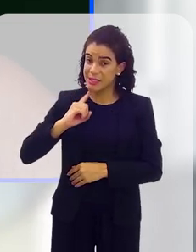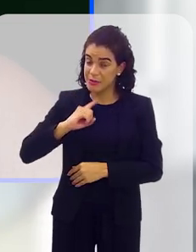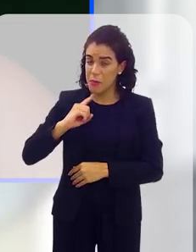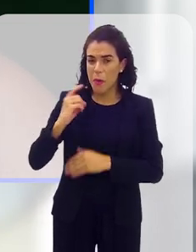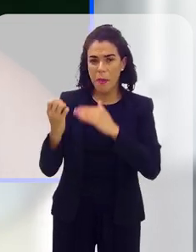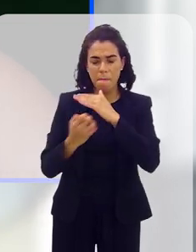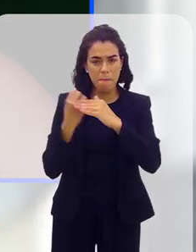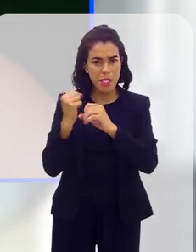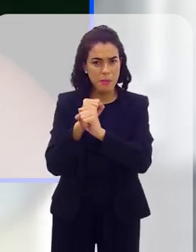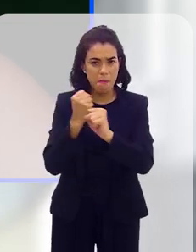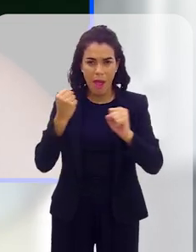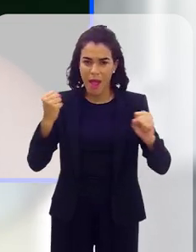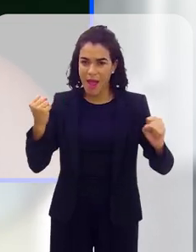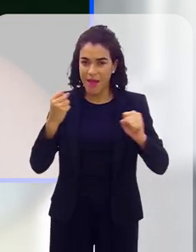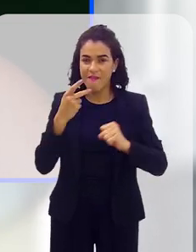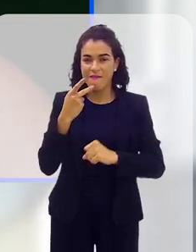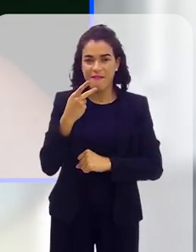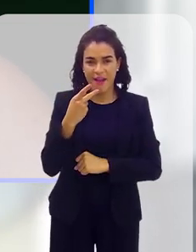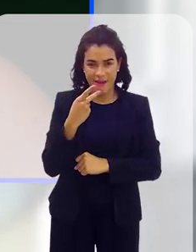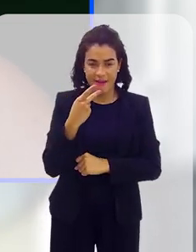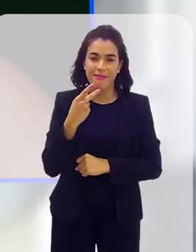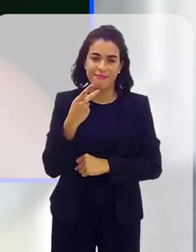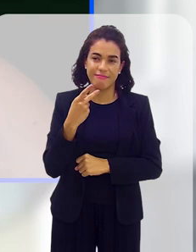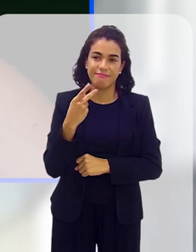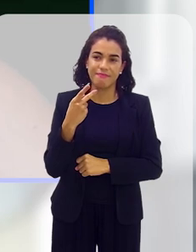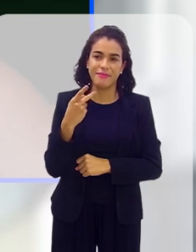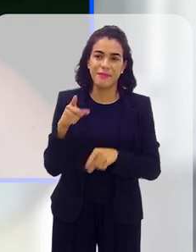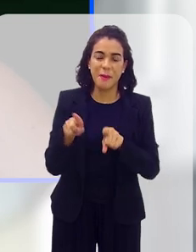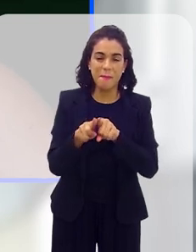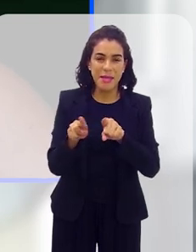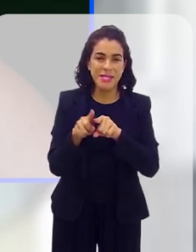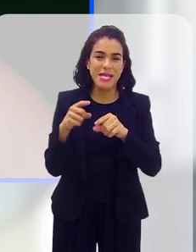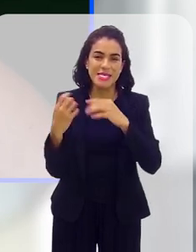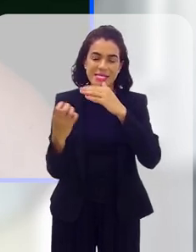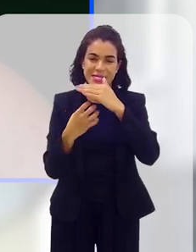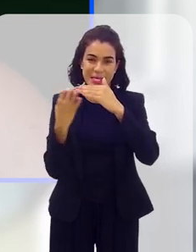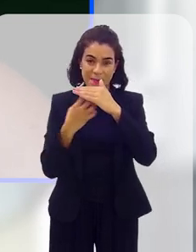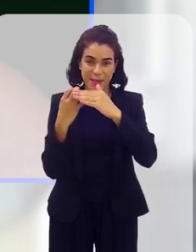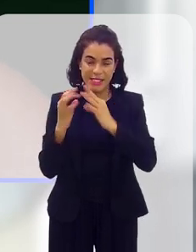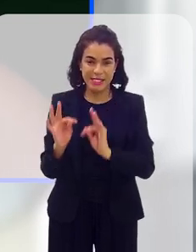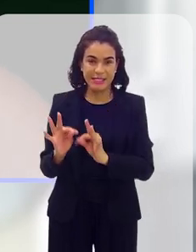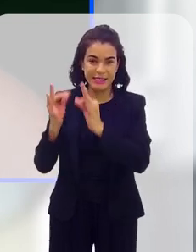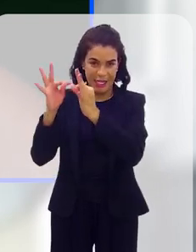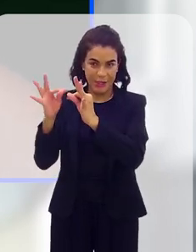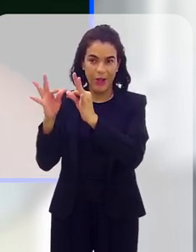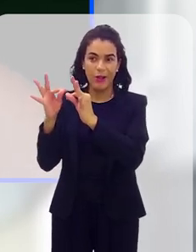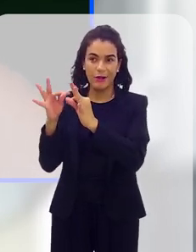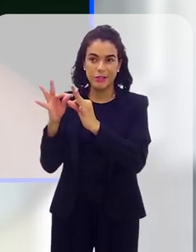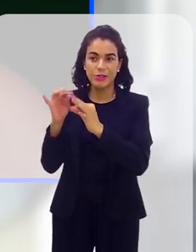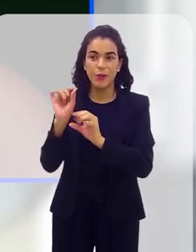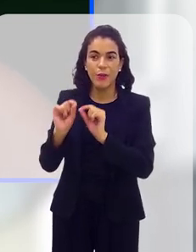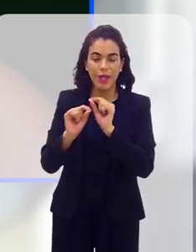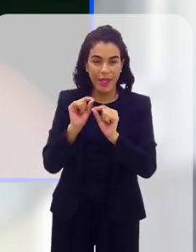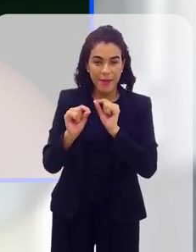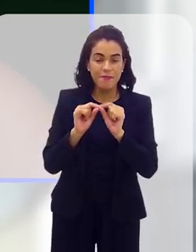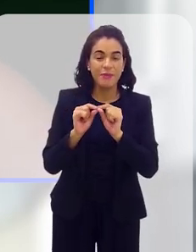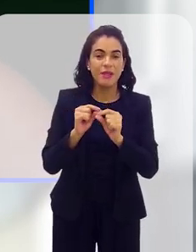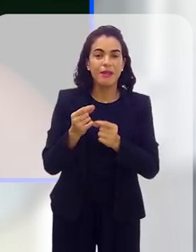de Minas Gerais, uma startup, porque agora a gente tem também as questões das startups que estão